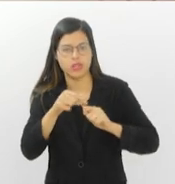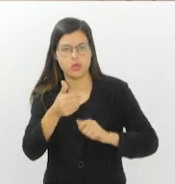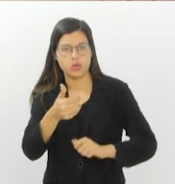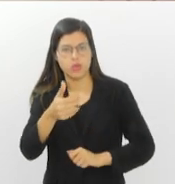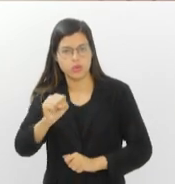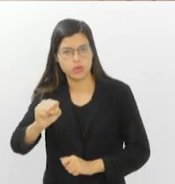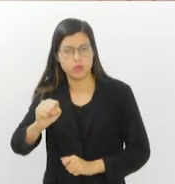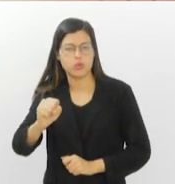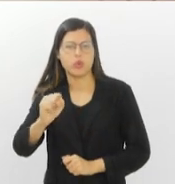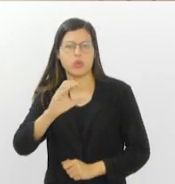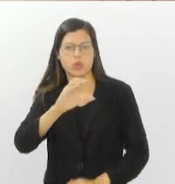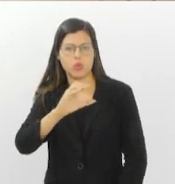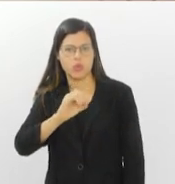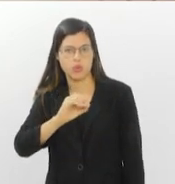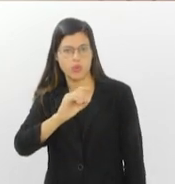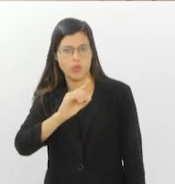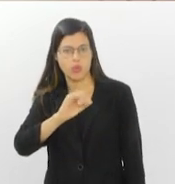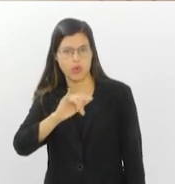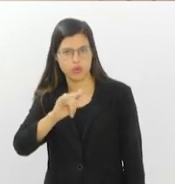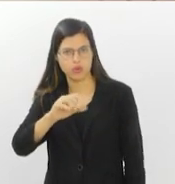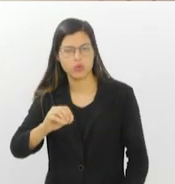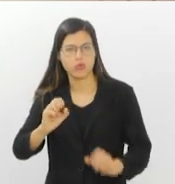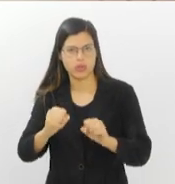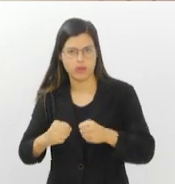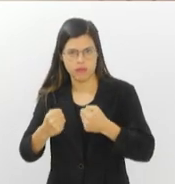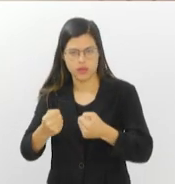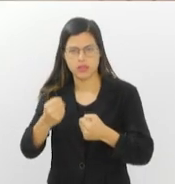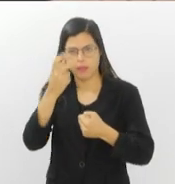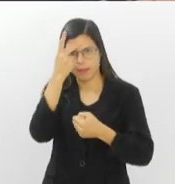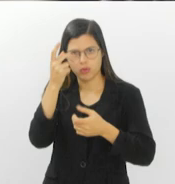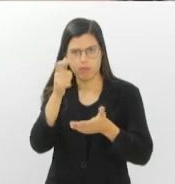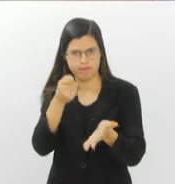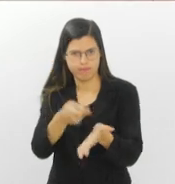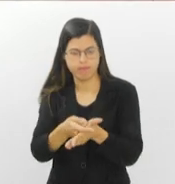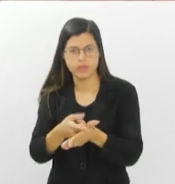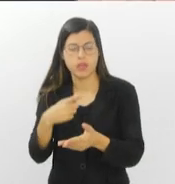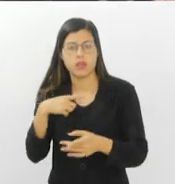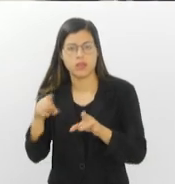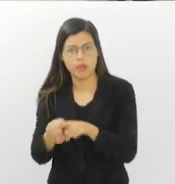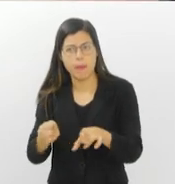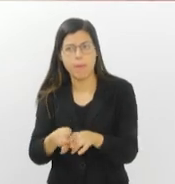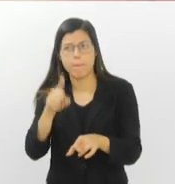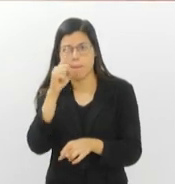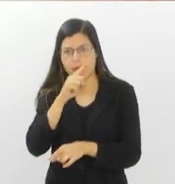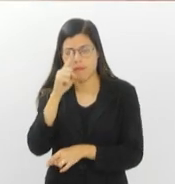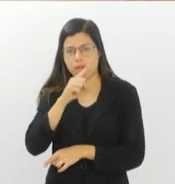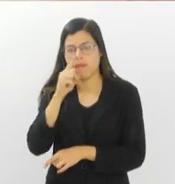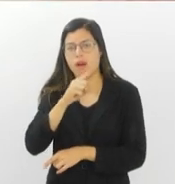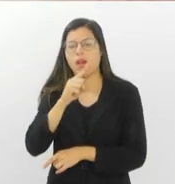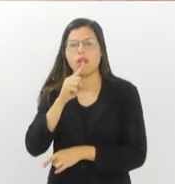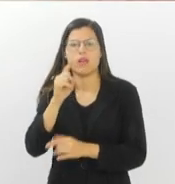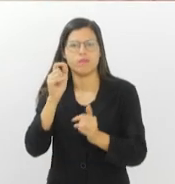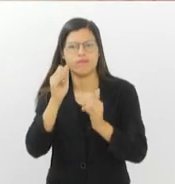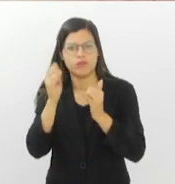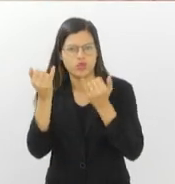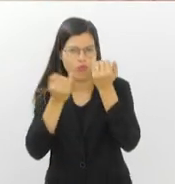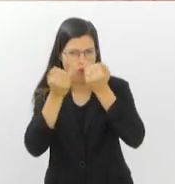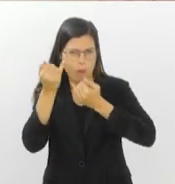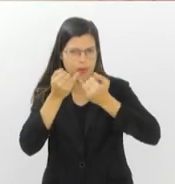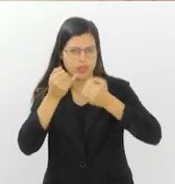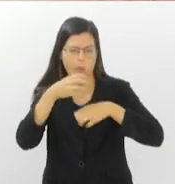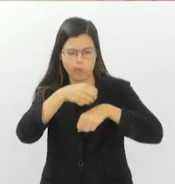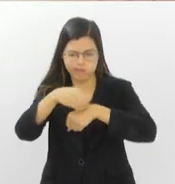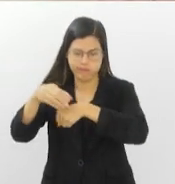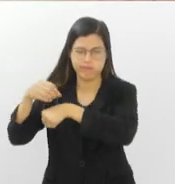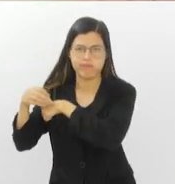do Código de Defesa do Consumidor. Além disso, há uma falha na informação passada ao consumidor, fazendo acreditar que o